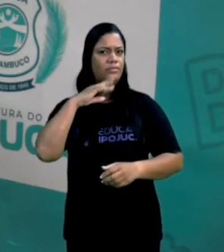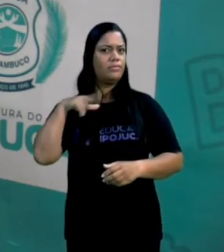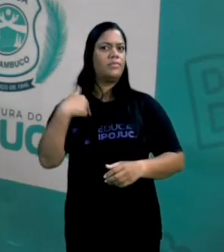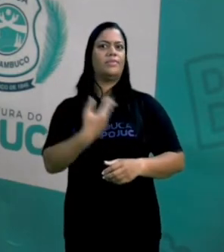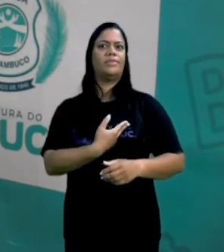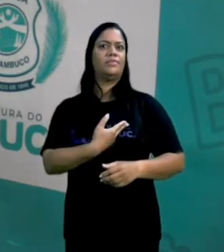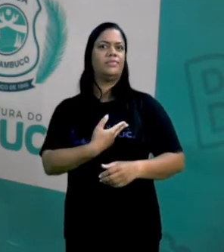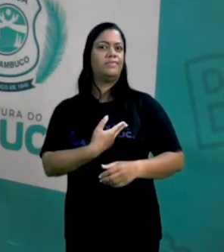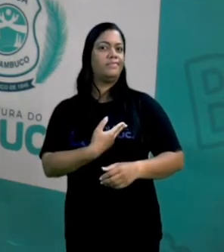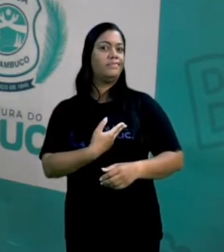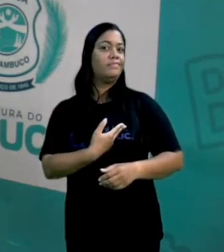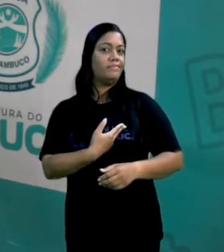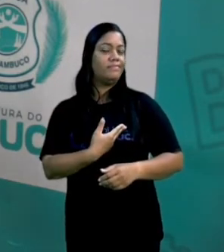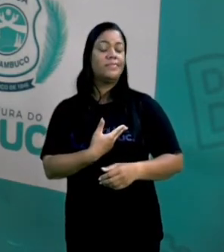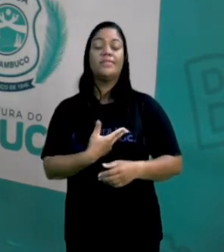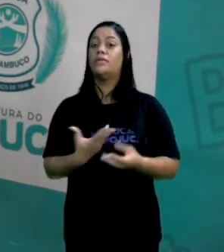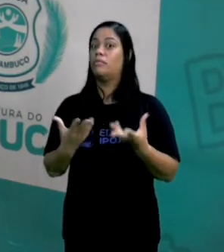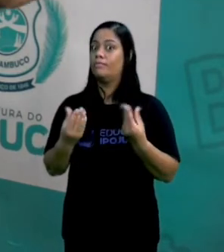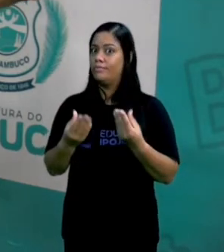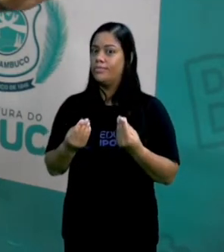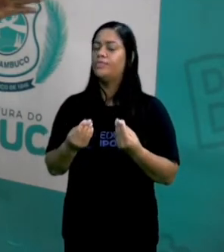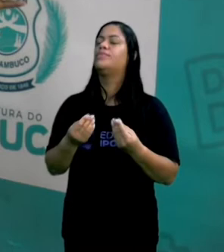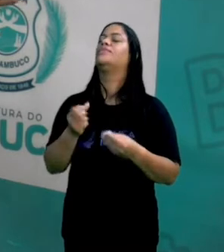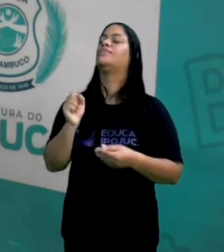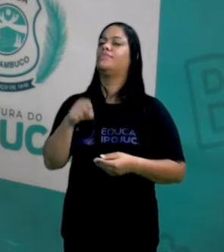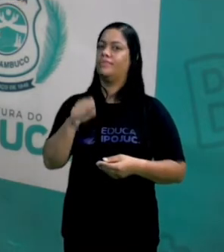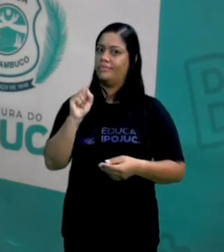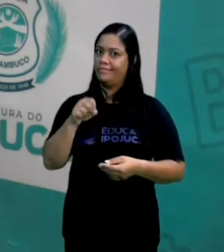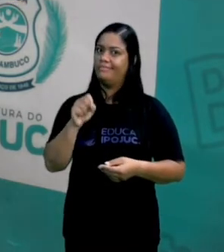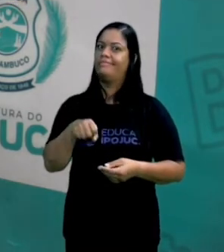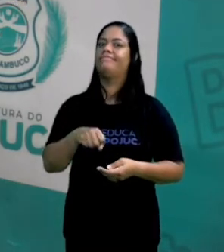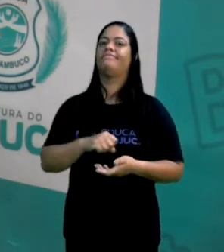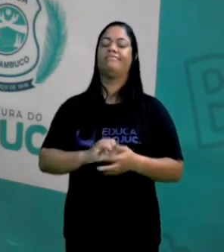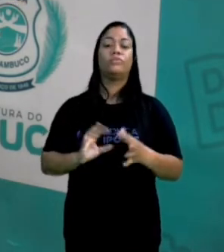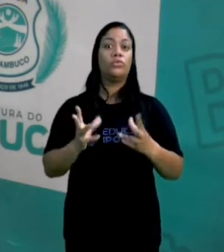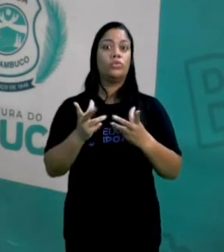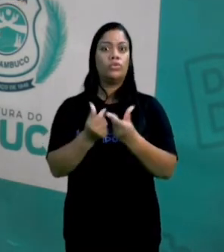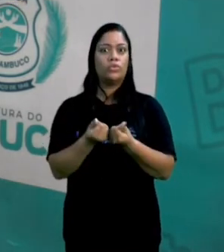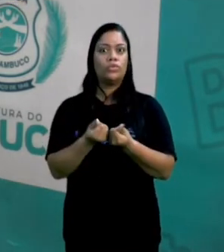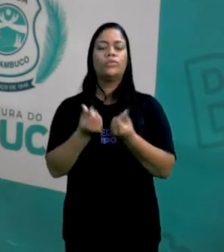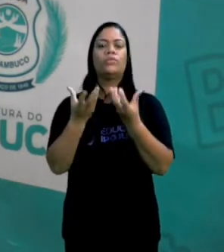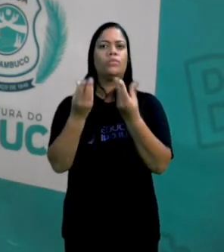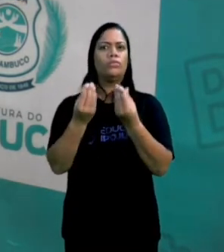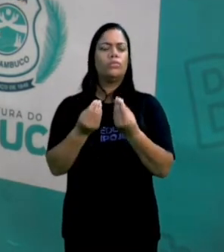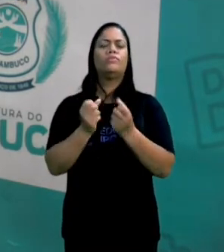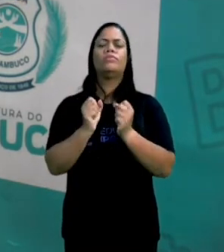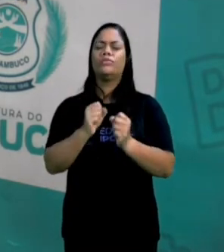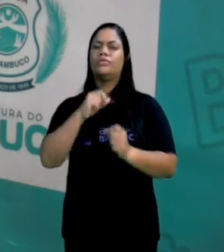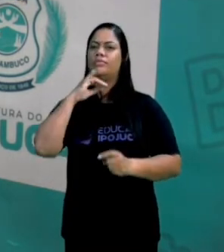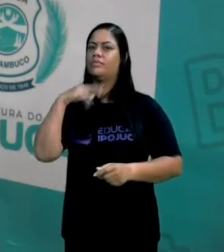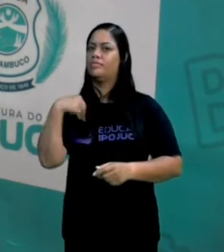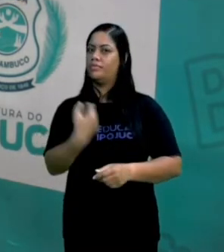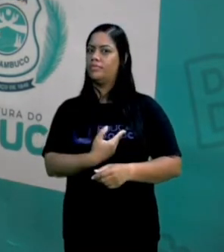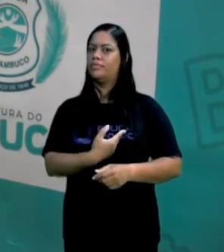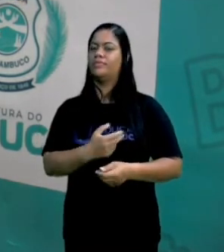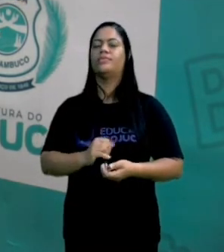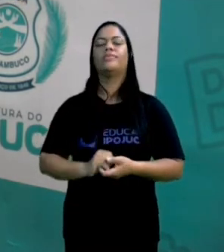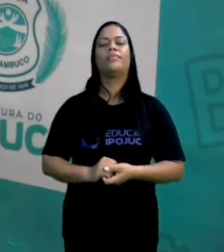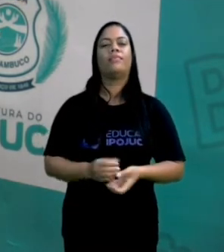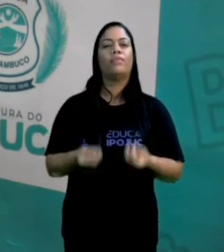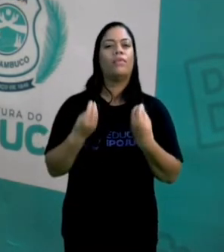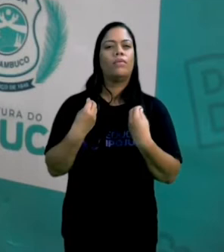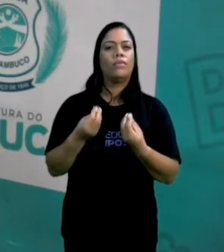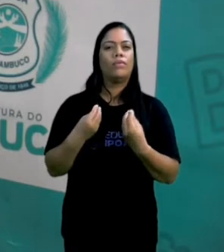Bom, em excesso sim, né? Tudo em excesso pode fazer mal para a gente. E como é que isso pode ocorrer?